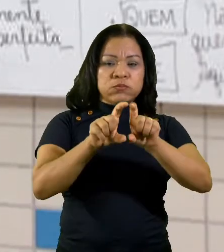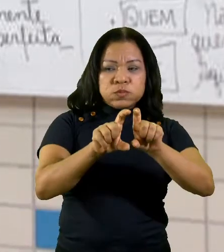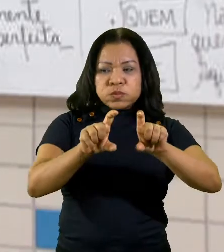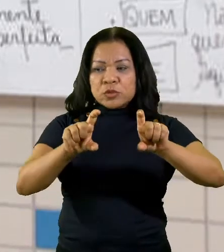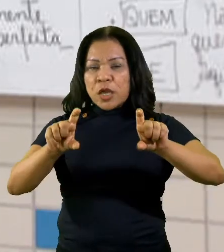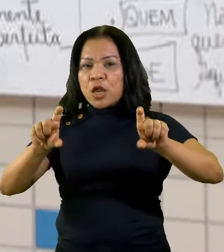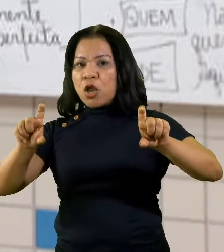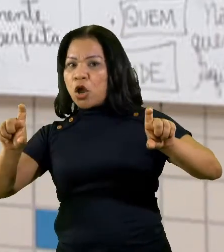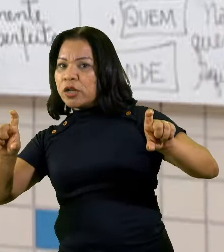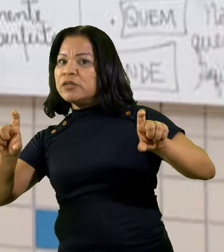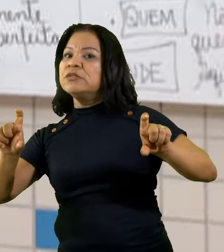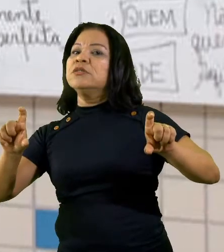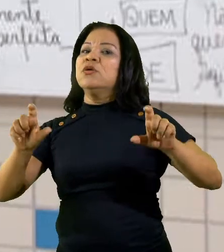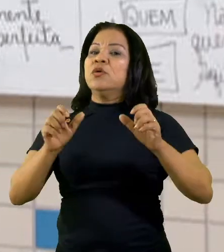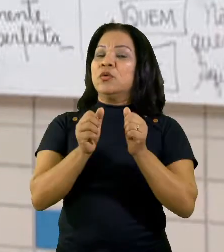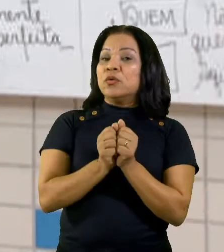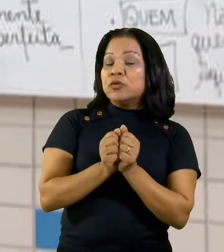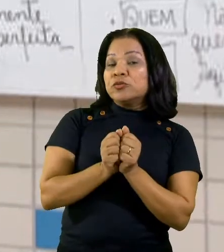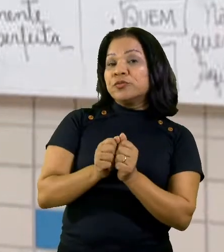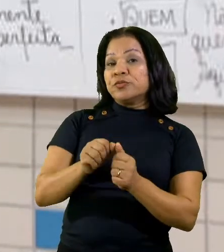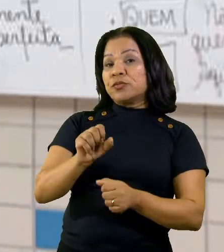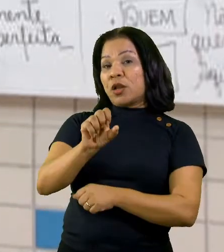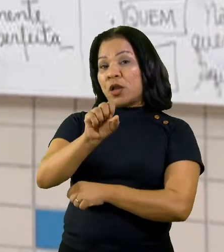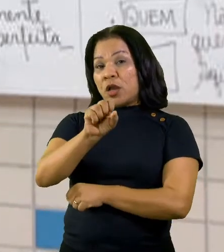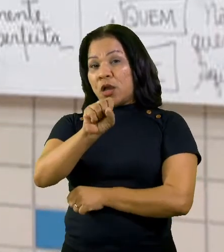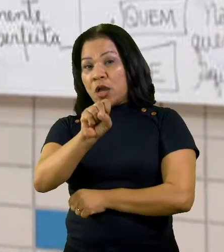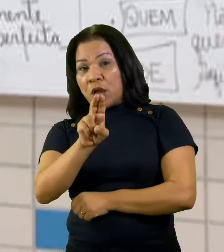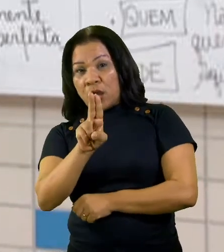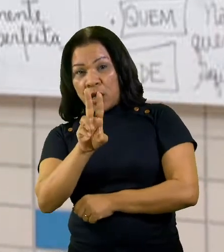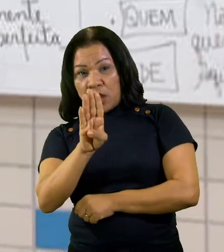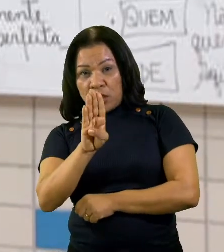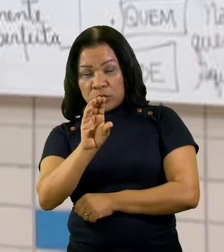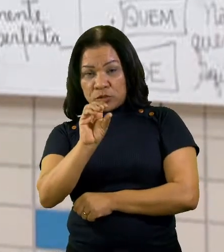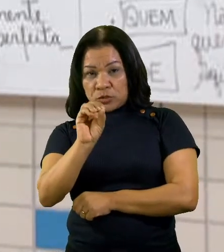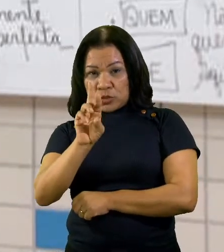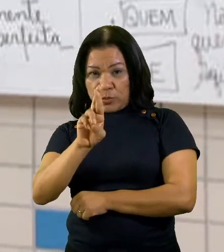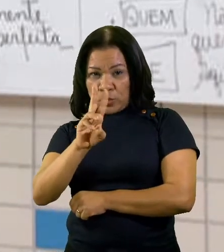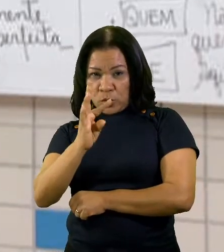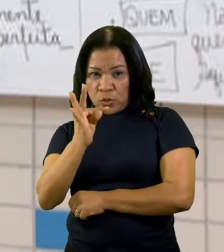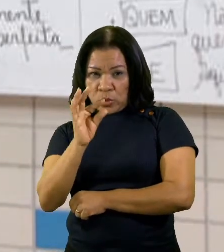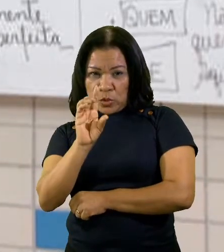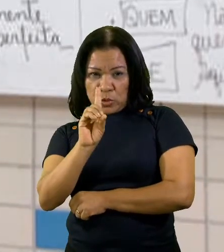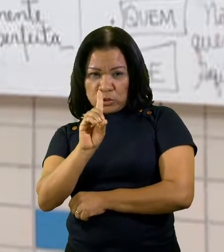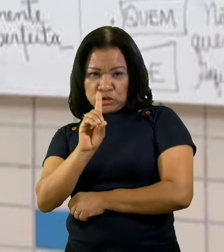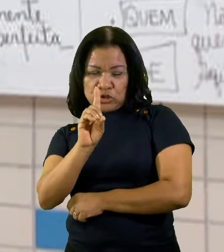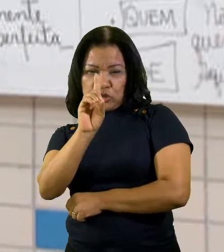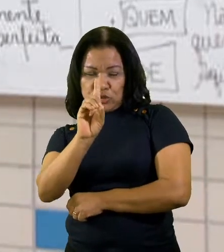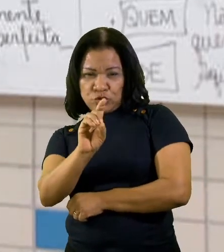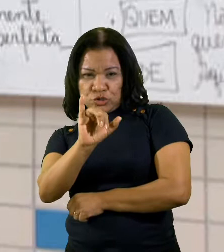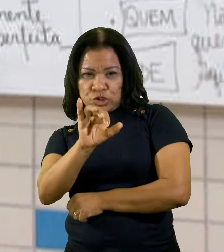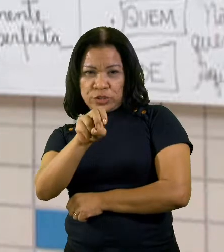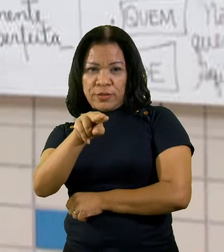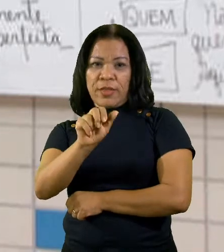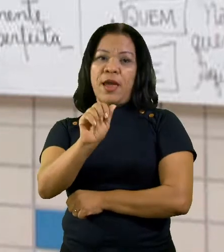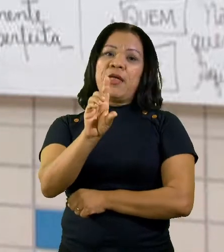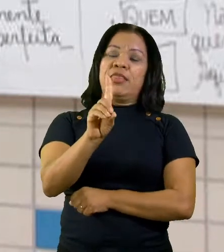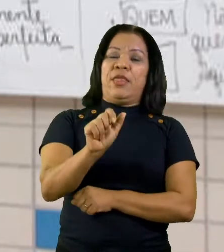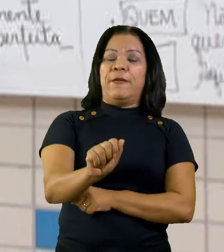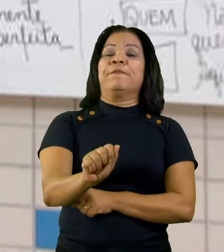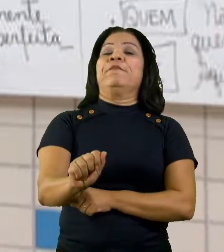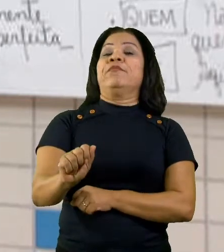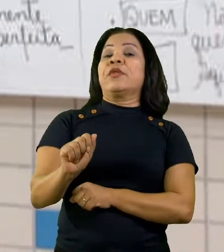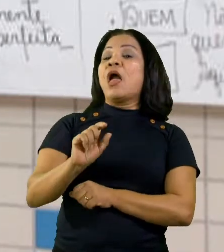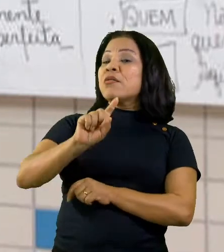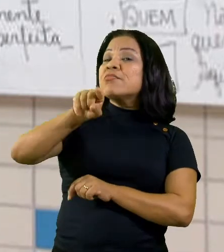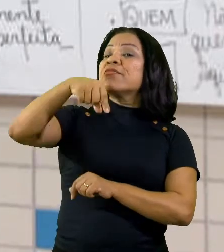adjetivas, que nós vamos estudar mais na frente. Mas, no momento, eu quero que vocês entendam o que é um